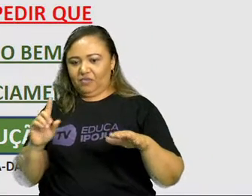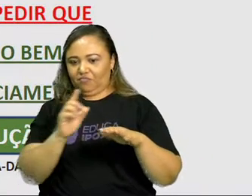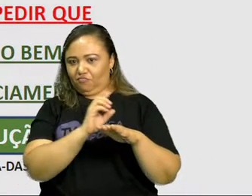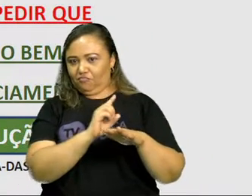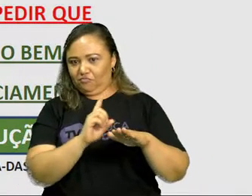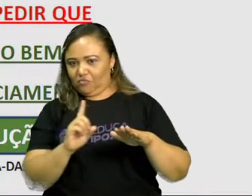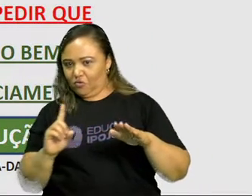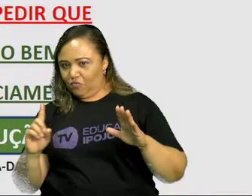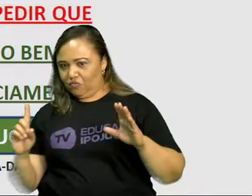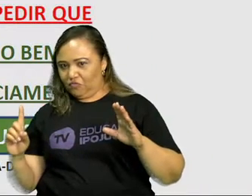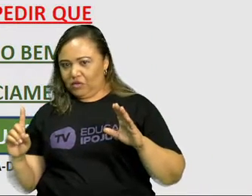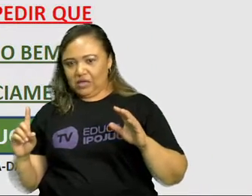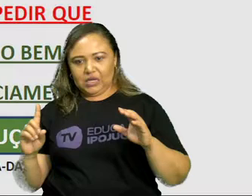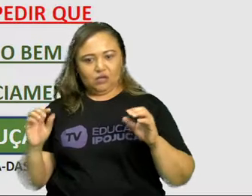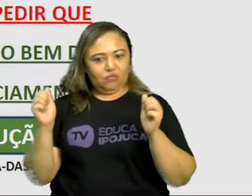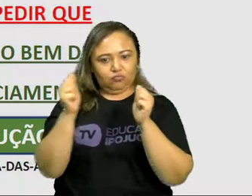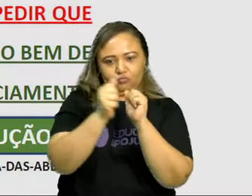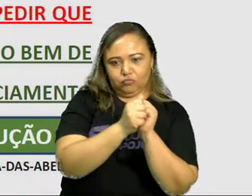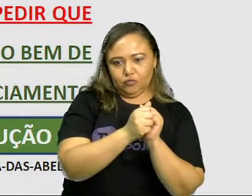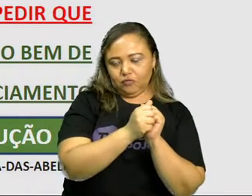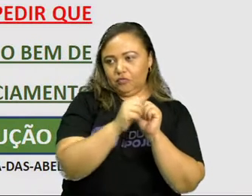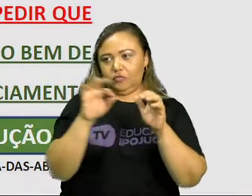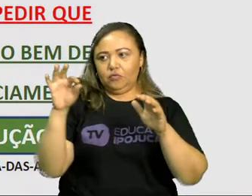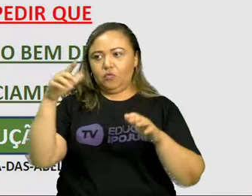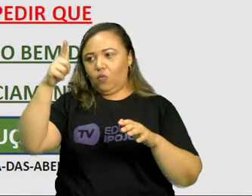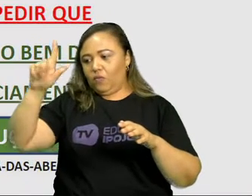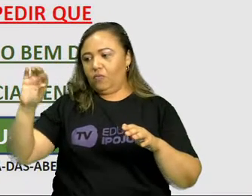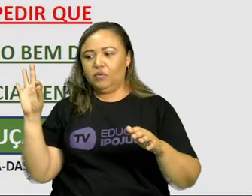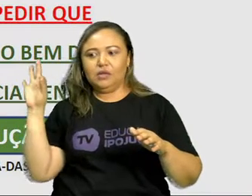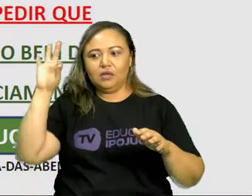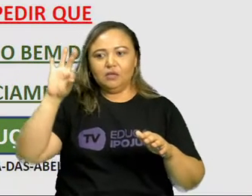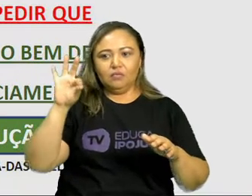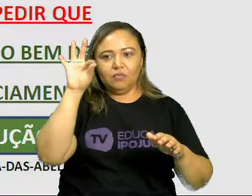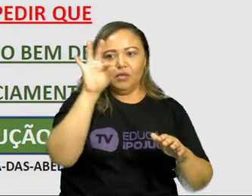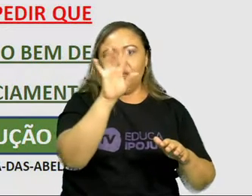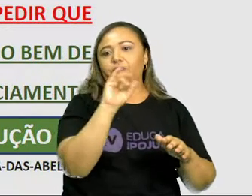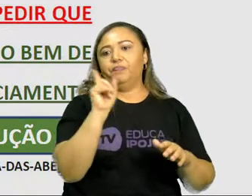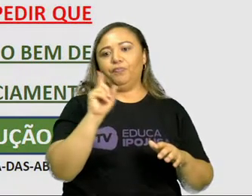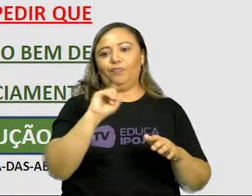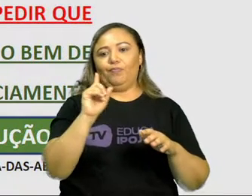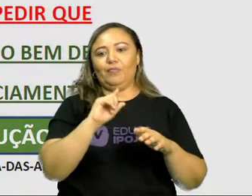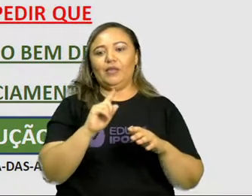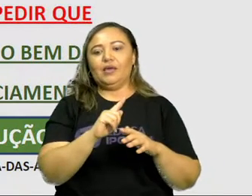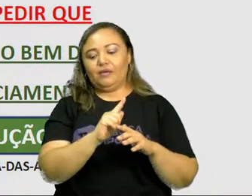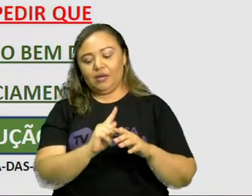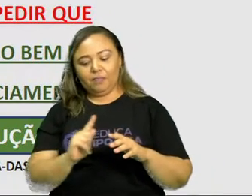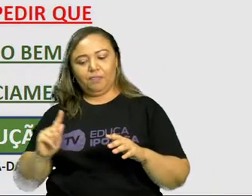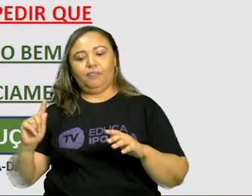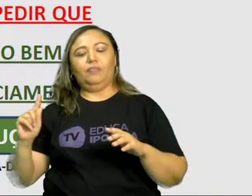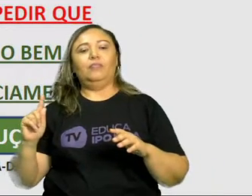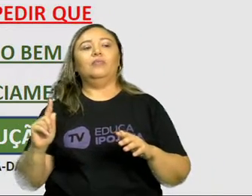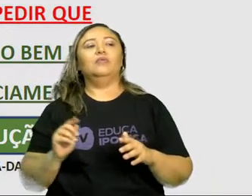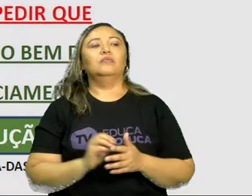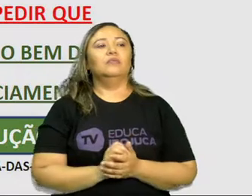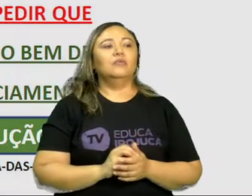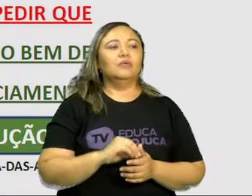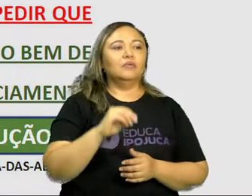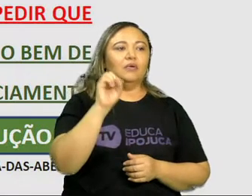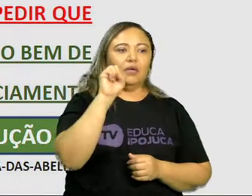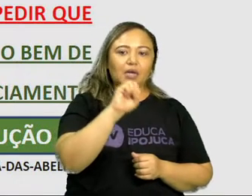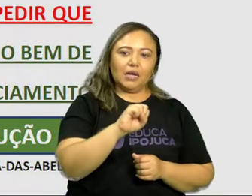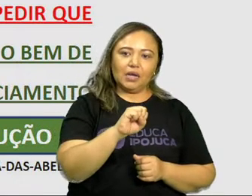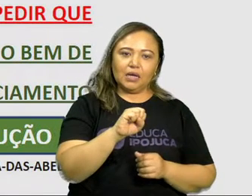abelhas da colmeia. E isso é muito importante para impedir que o vírus se espalhe na colmeia. Se o